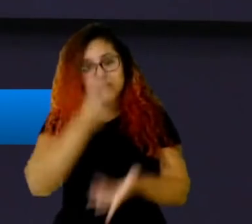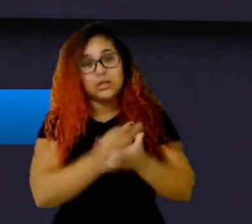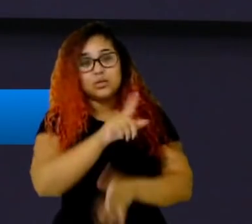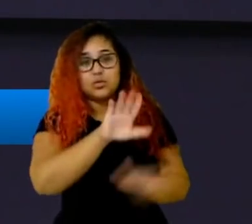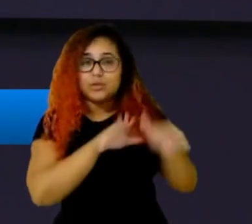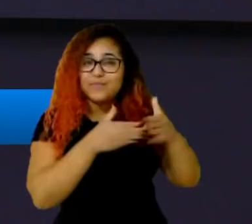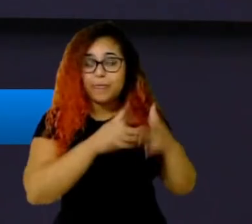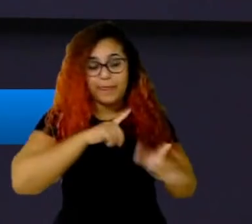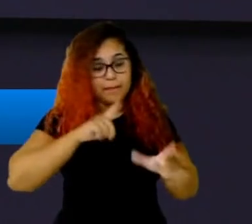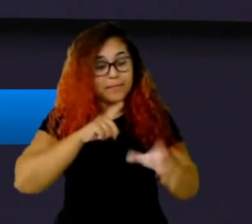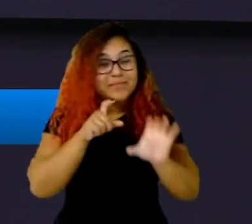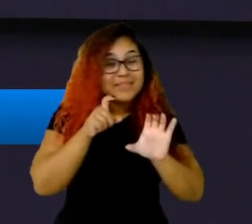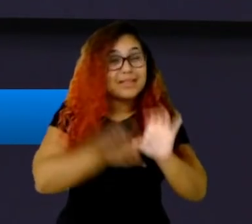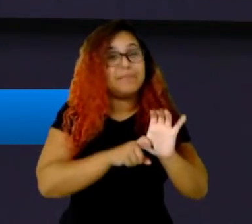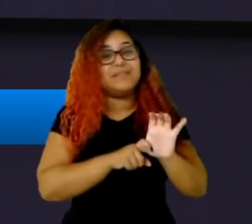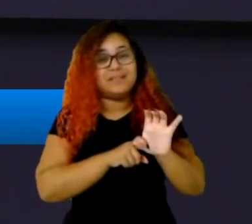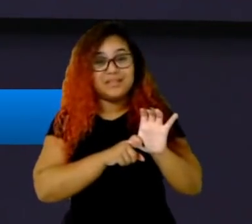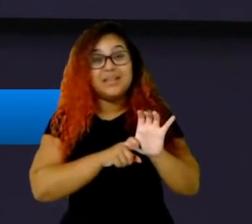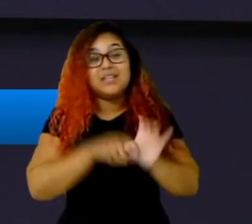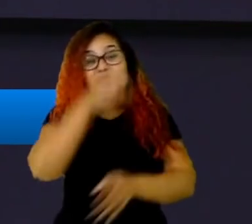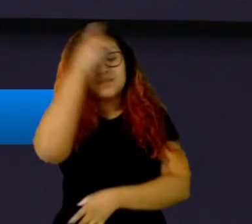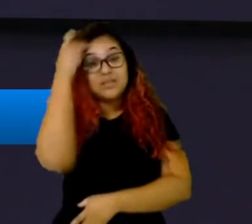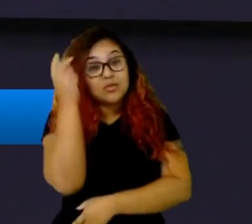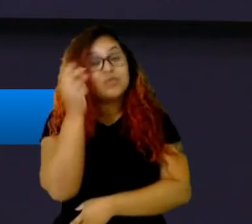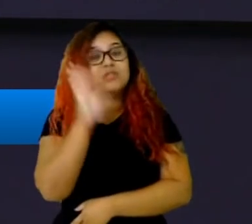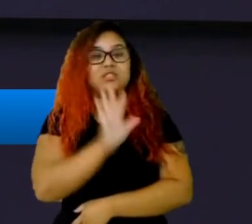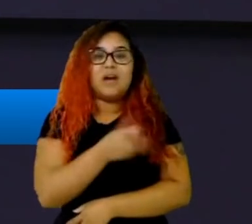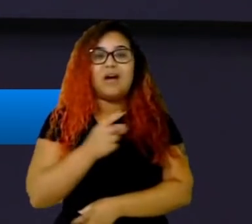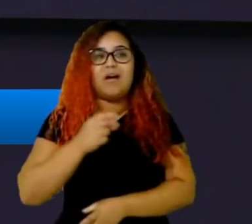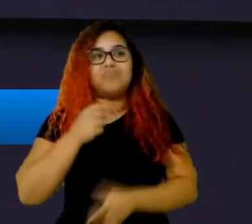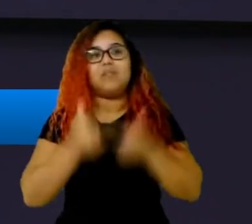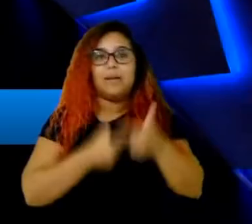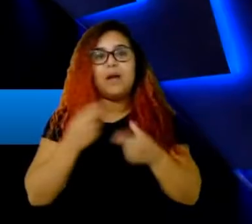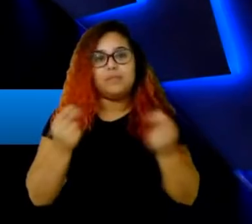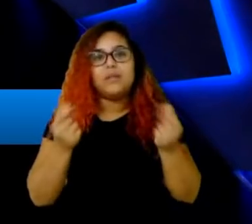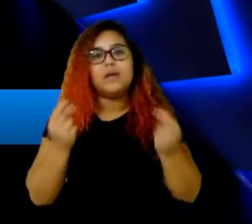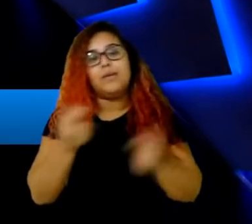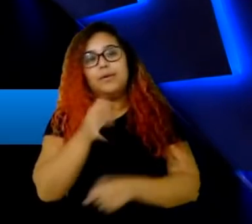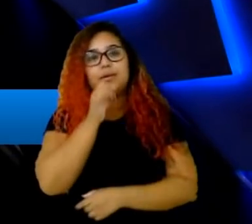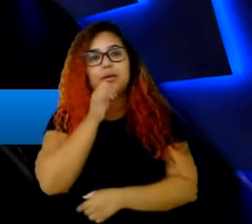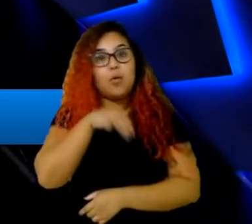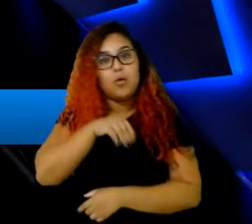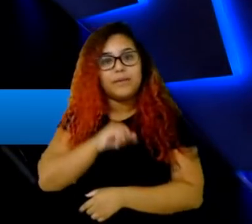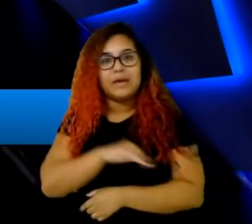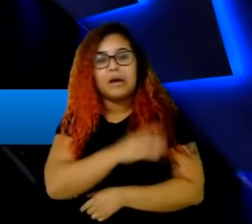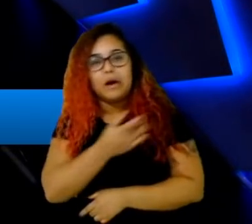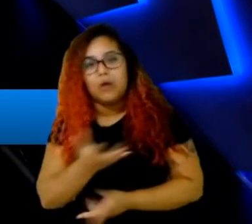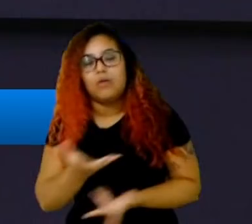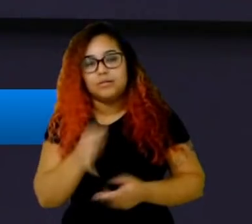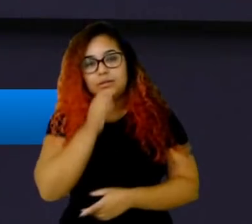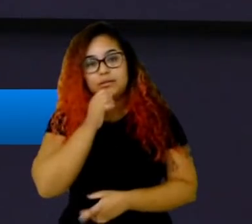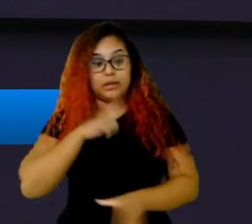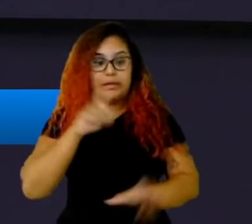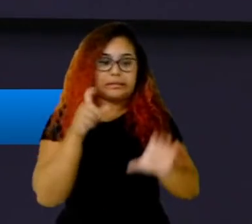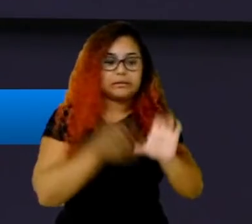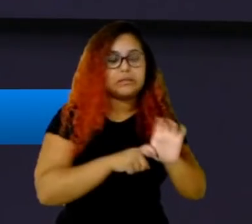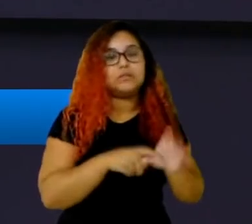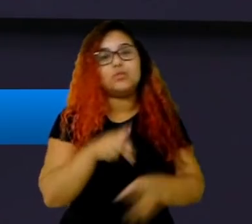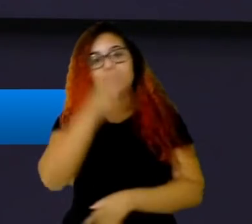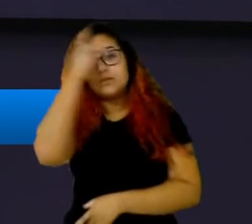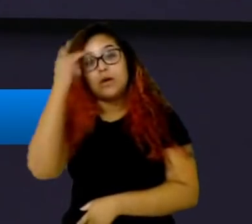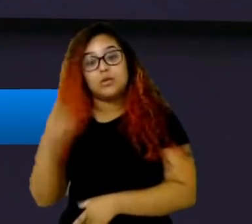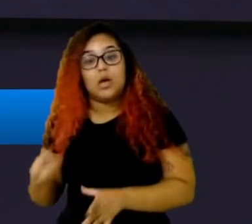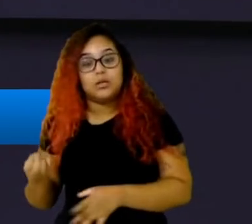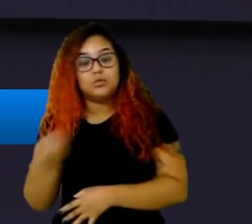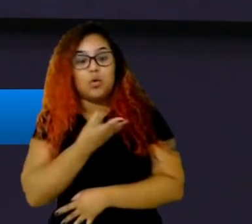estão lá, que é o Micão e o Yamp, do pessoal mais novo que tá chegando agora, né, do Kiki, do Tyring, e eu não sei como tem sido a comunicação em